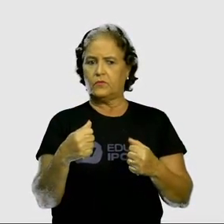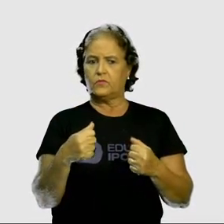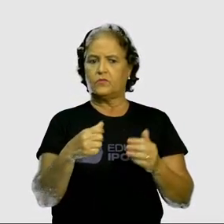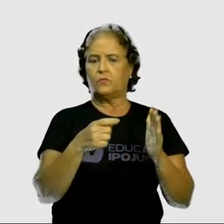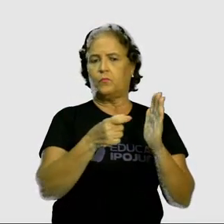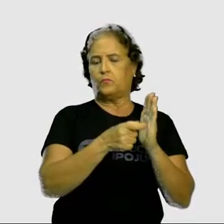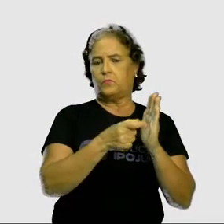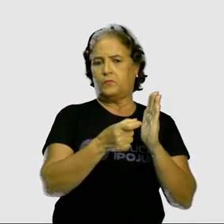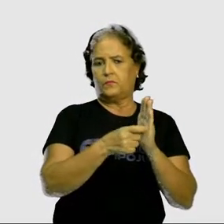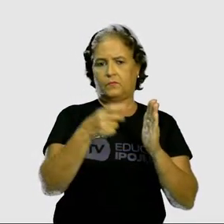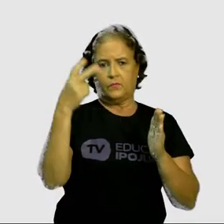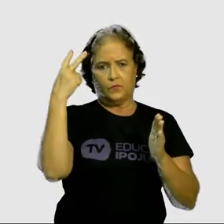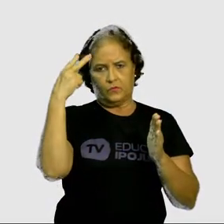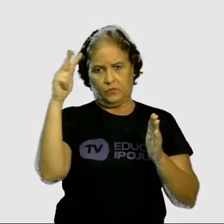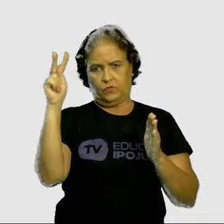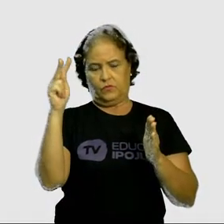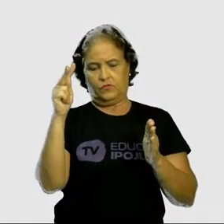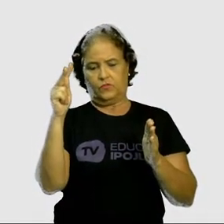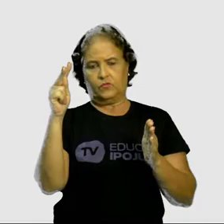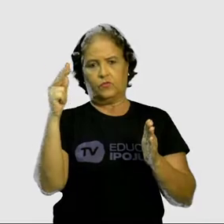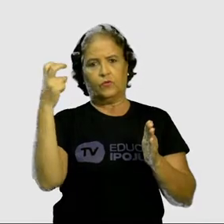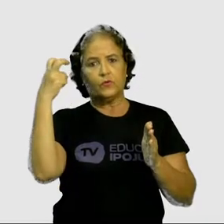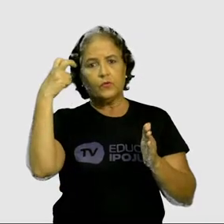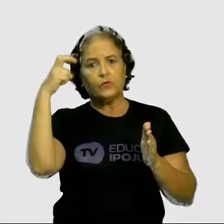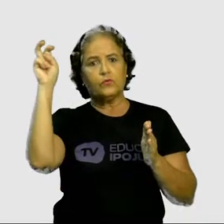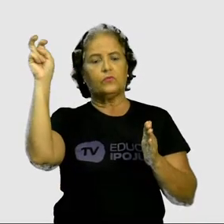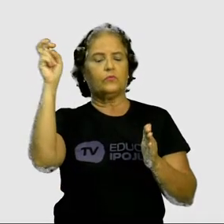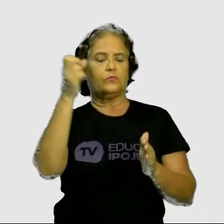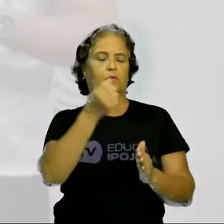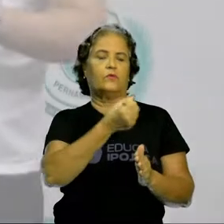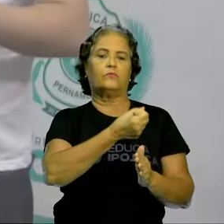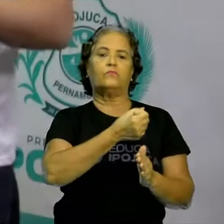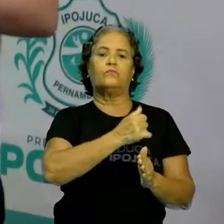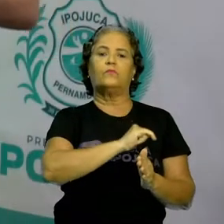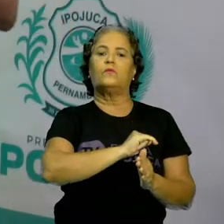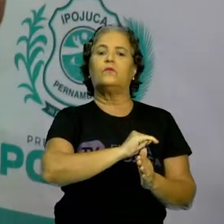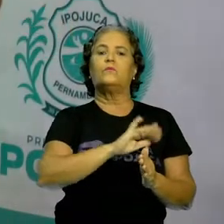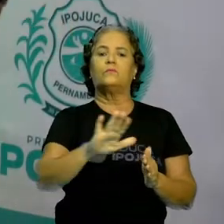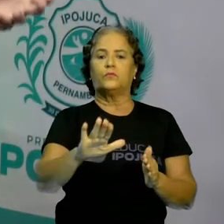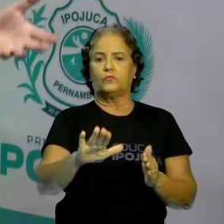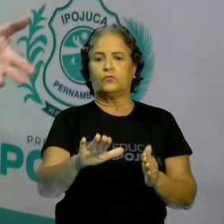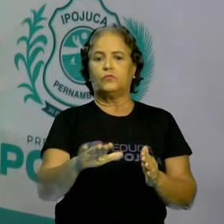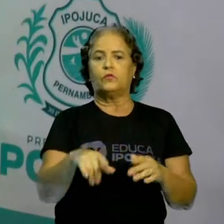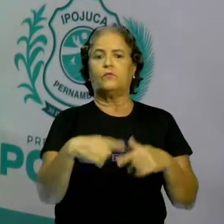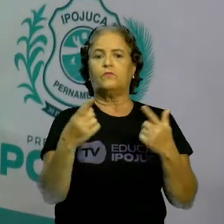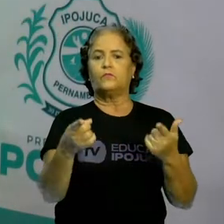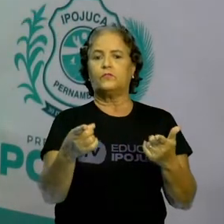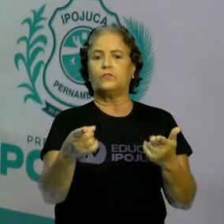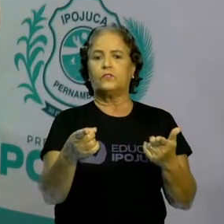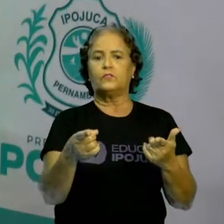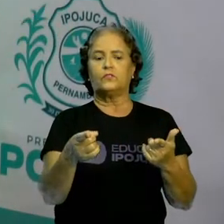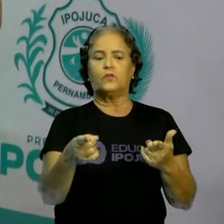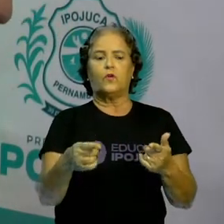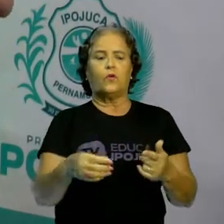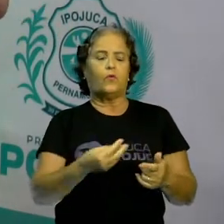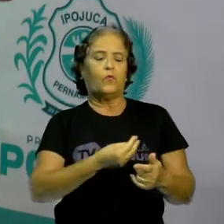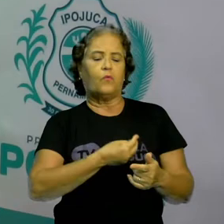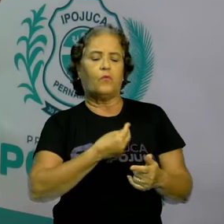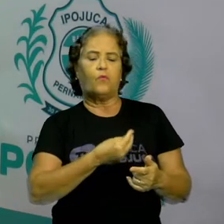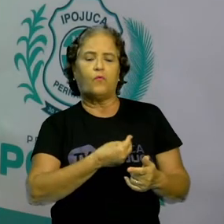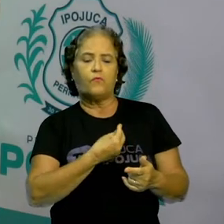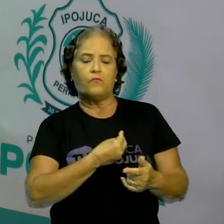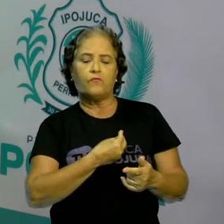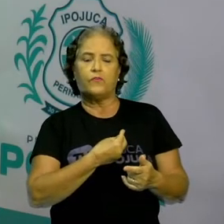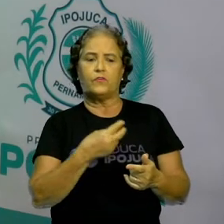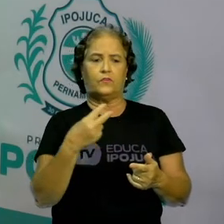Ipojuca? Então, pessoal, pensem aí. De acordo com a sua vivência aqui na cidade, as coisas que